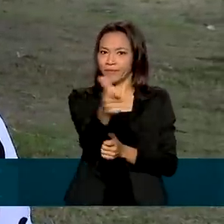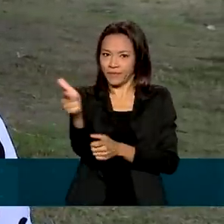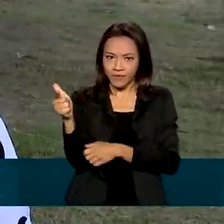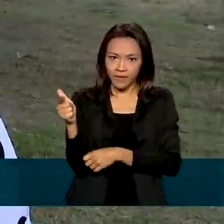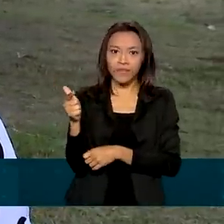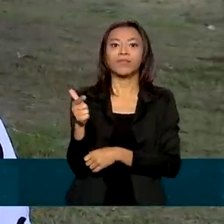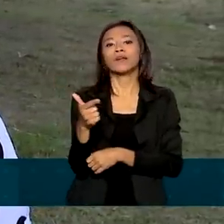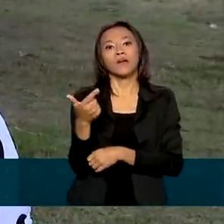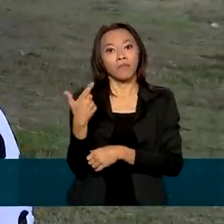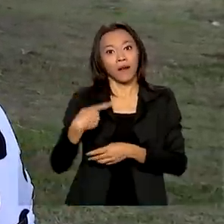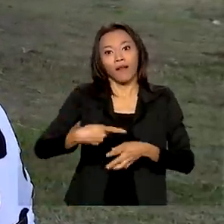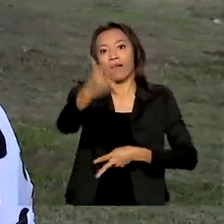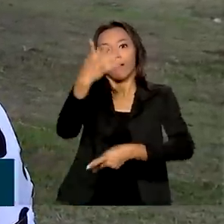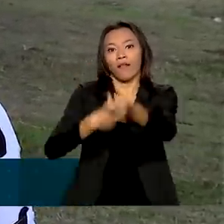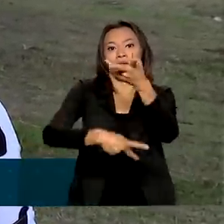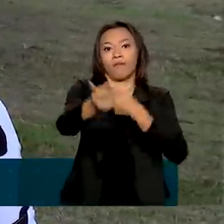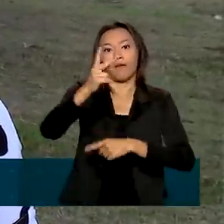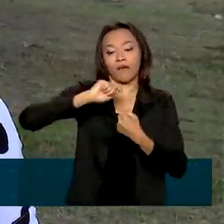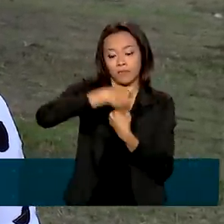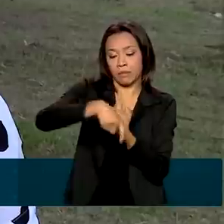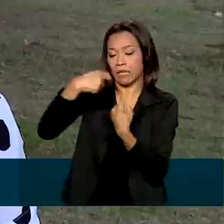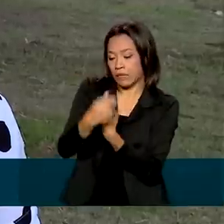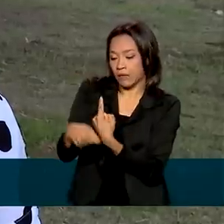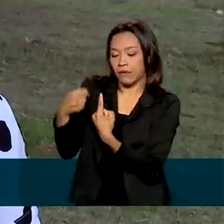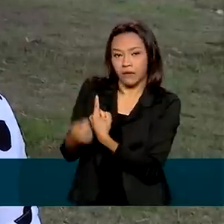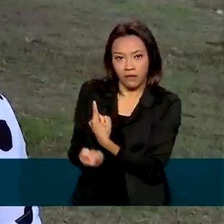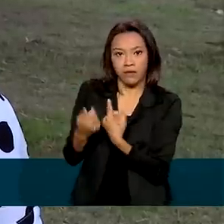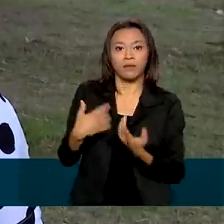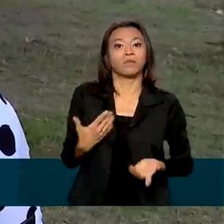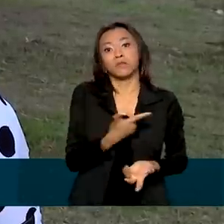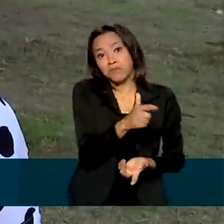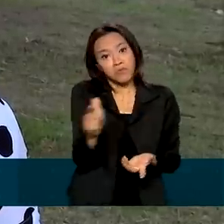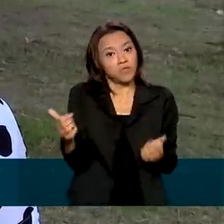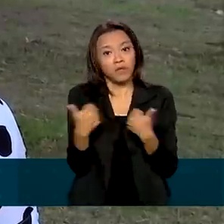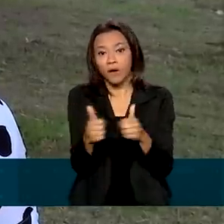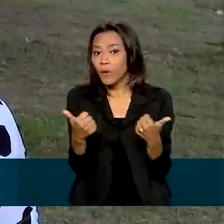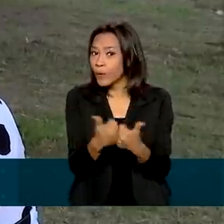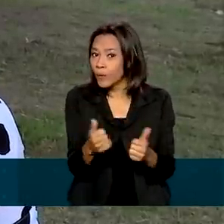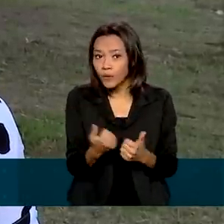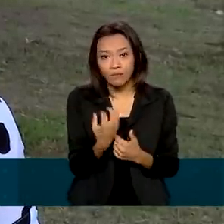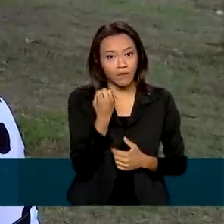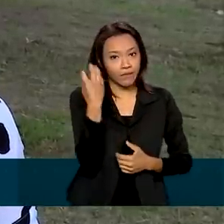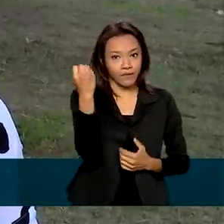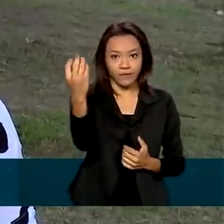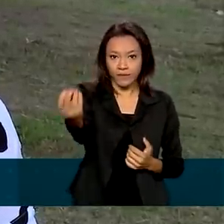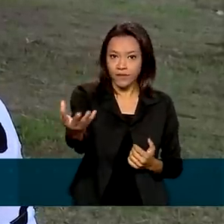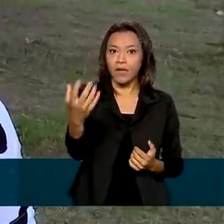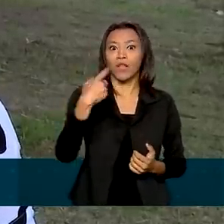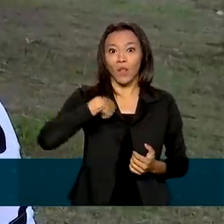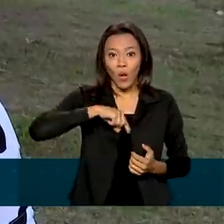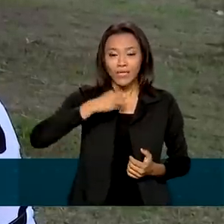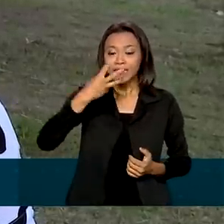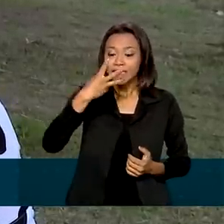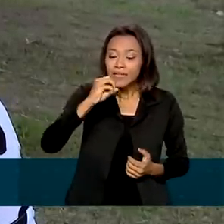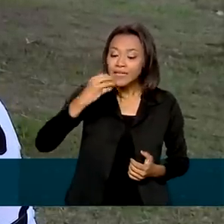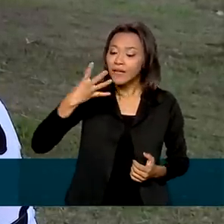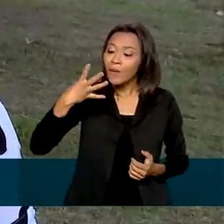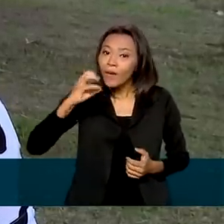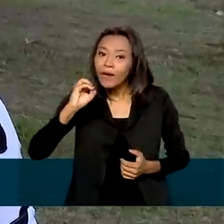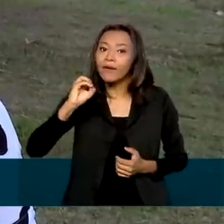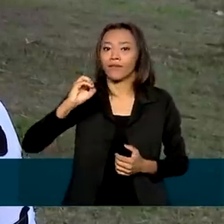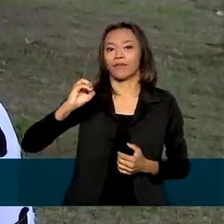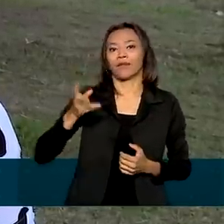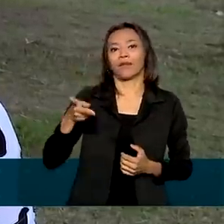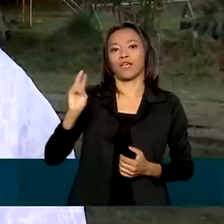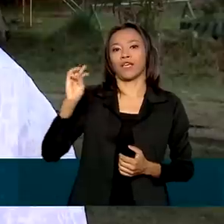trafegar as bananas, não tinha ônibus mesmo para a gente viajar, entendeu? A gente andava 30, 40 quilômetros